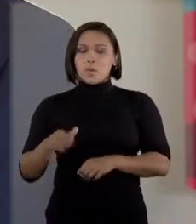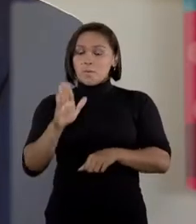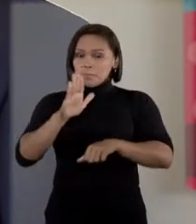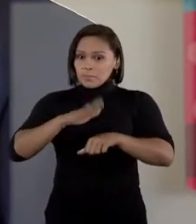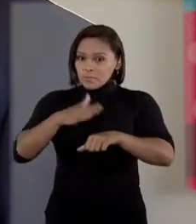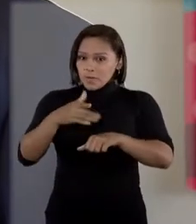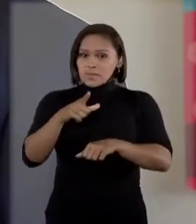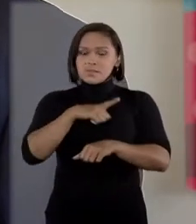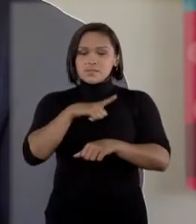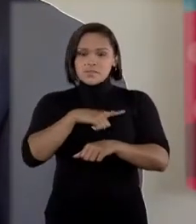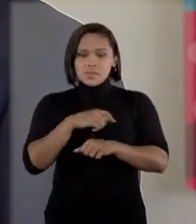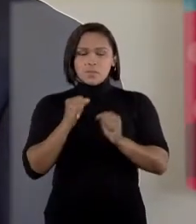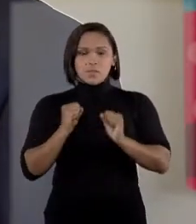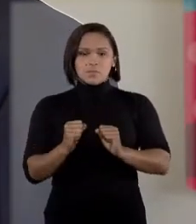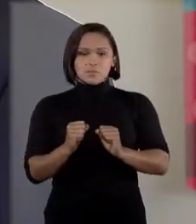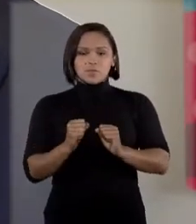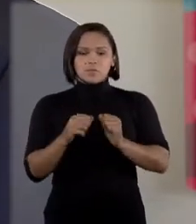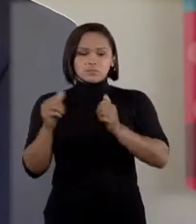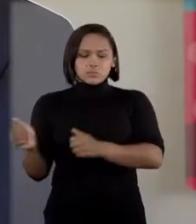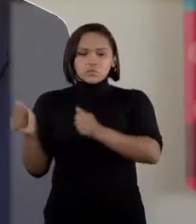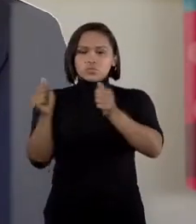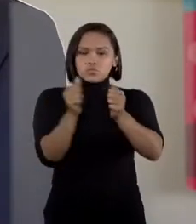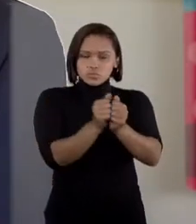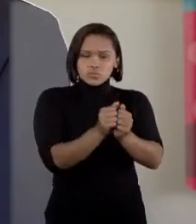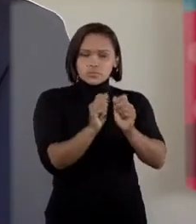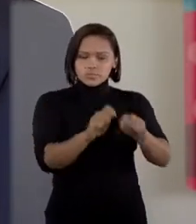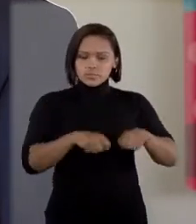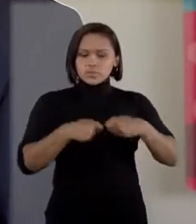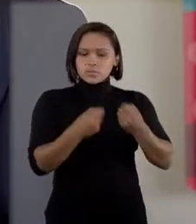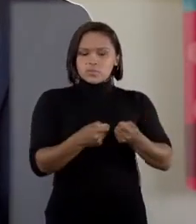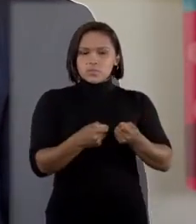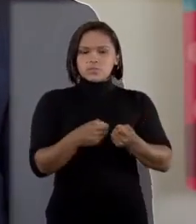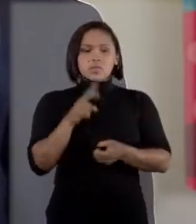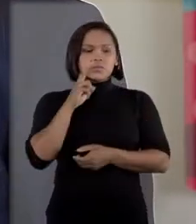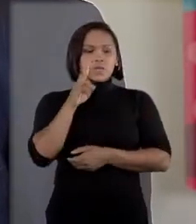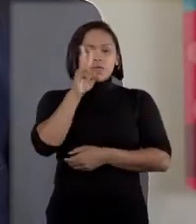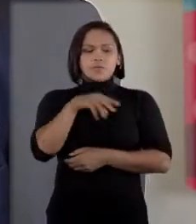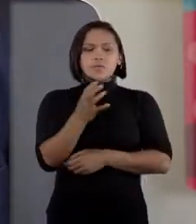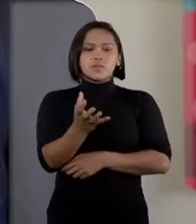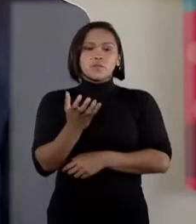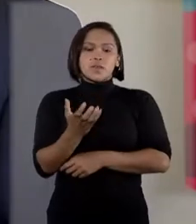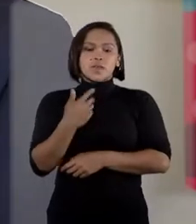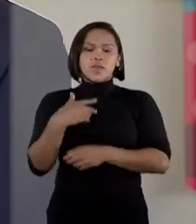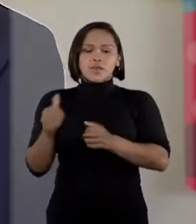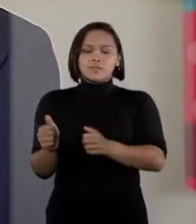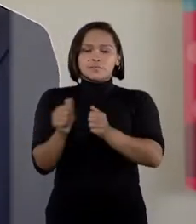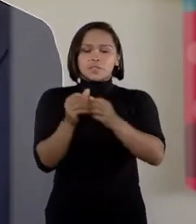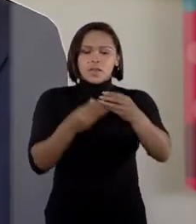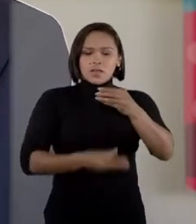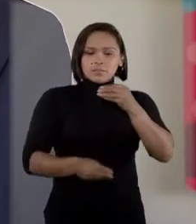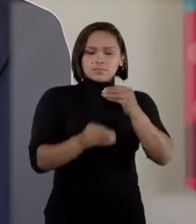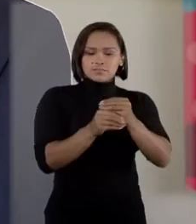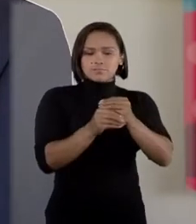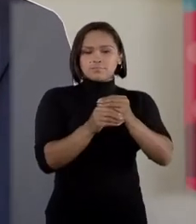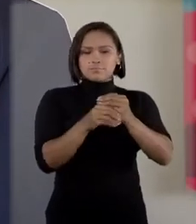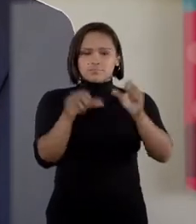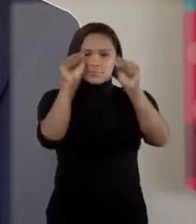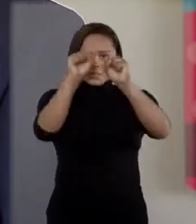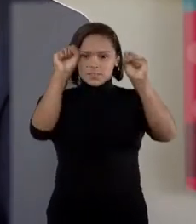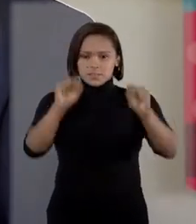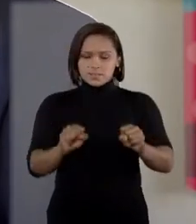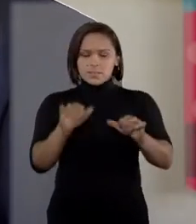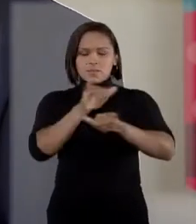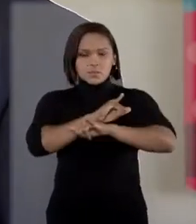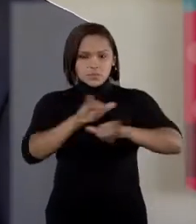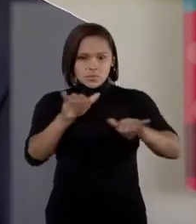da conjugação de esforços visando a integração de sistema de